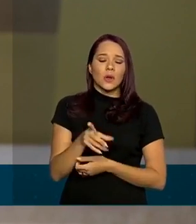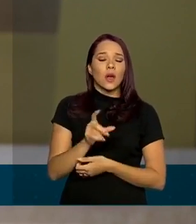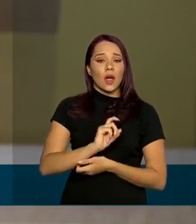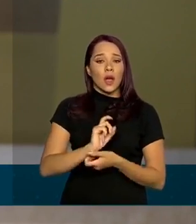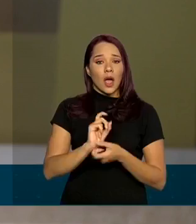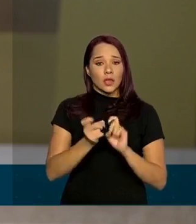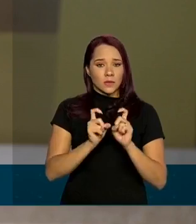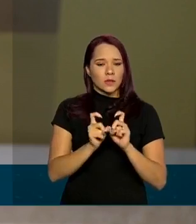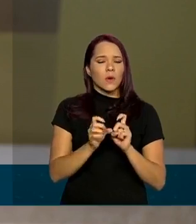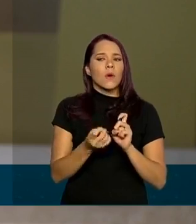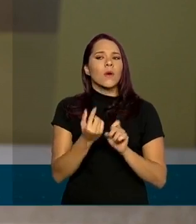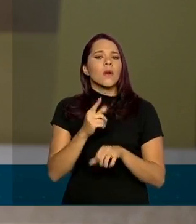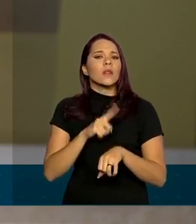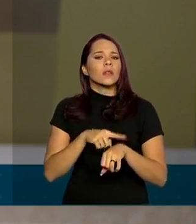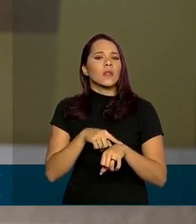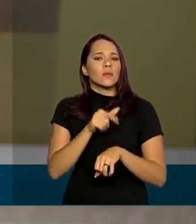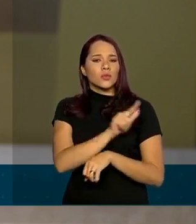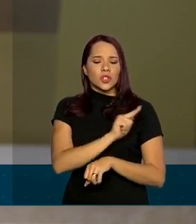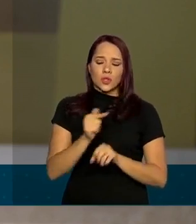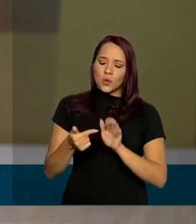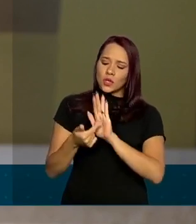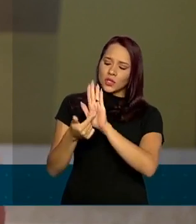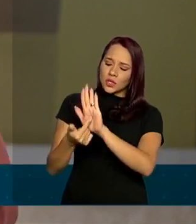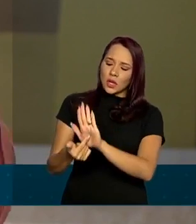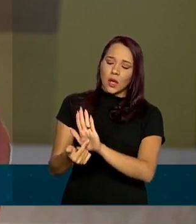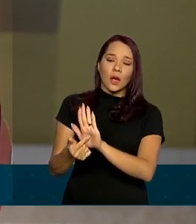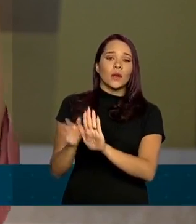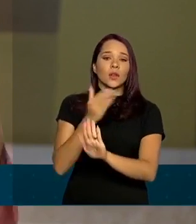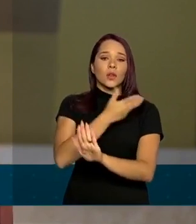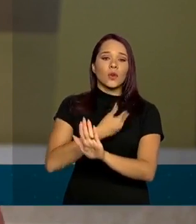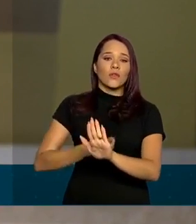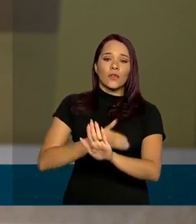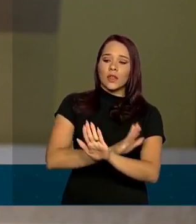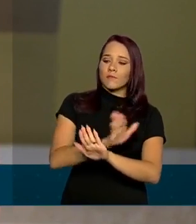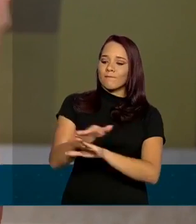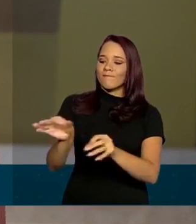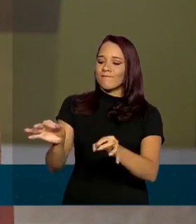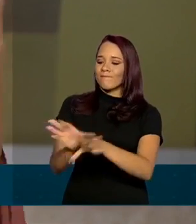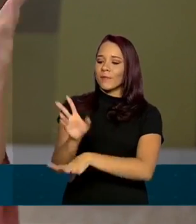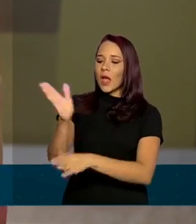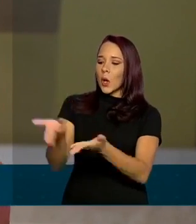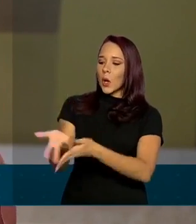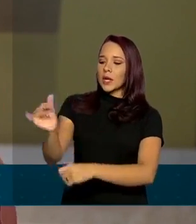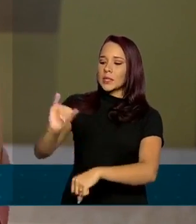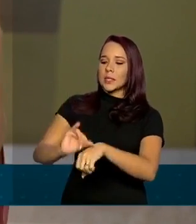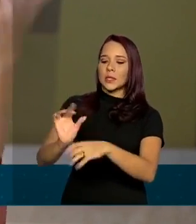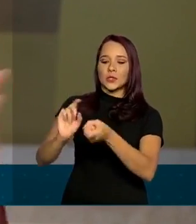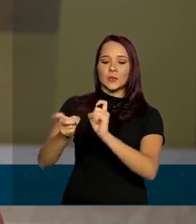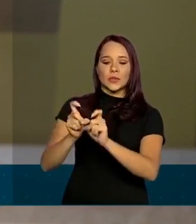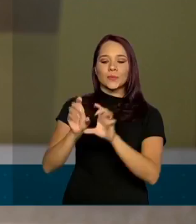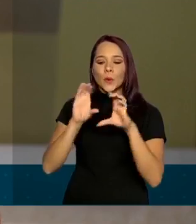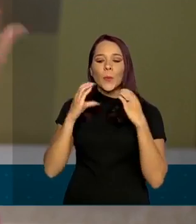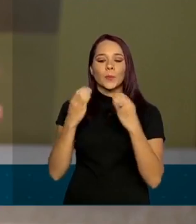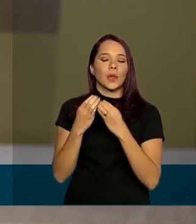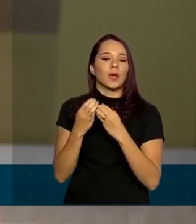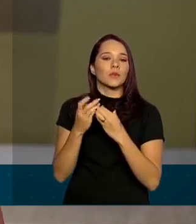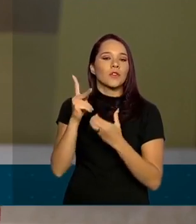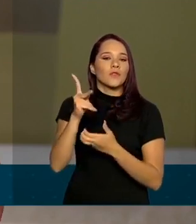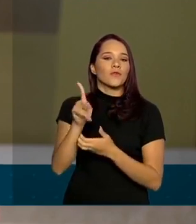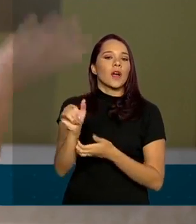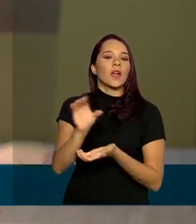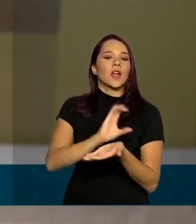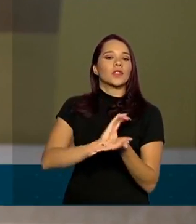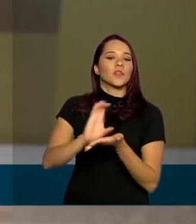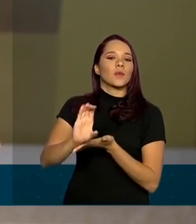quanto tempo leva para o gestor indicar e o governo ir lá e pronto você é um centro administrativo um centro comunitário você vai receber